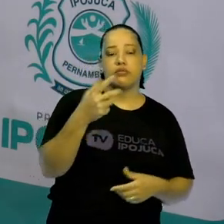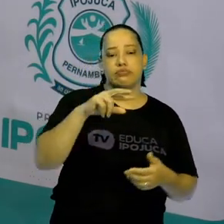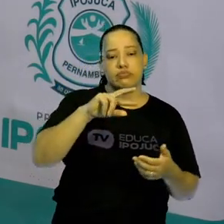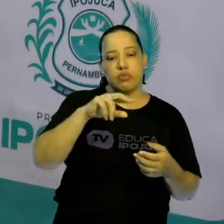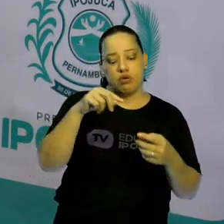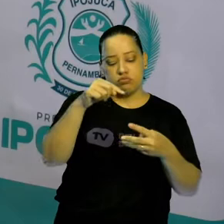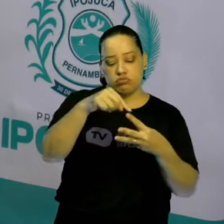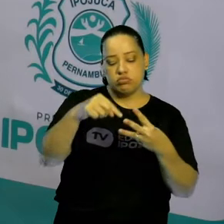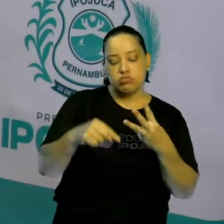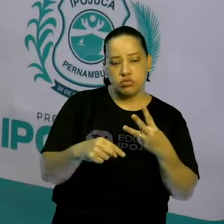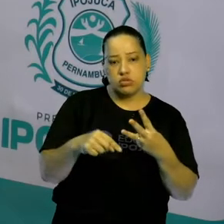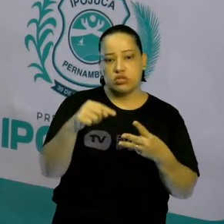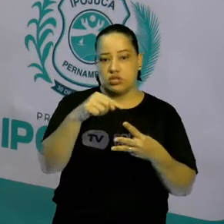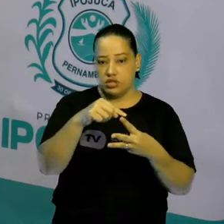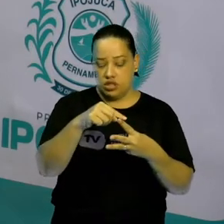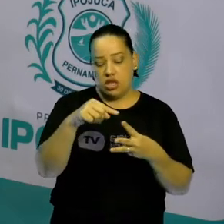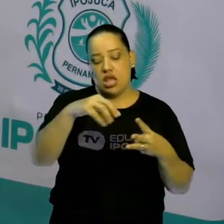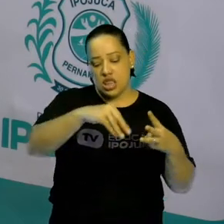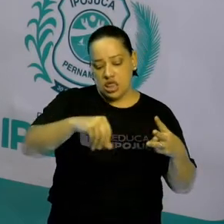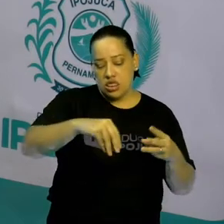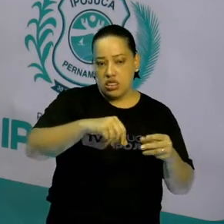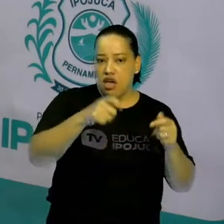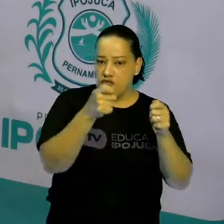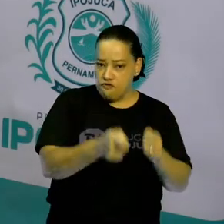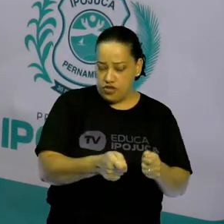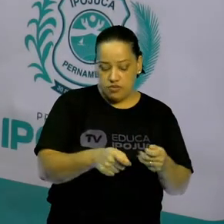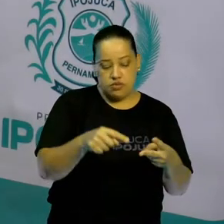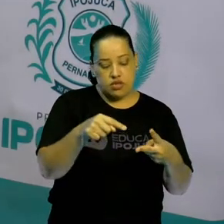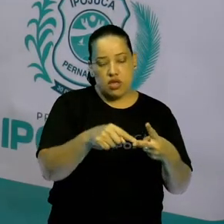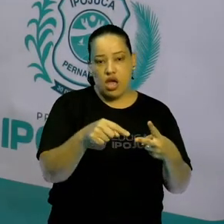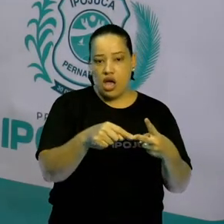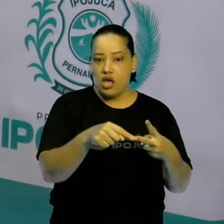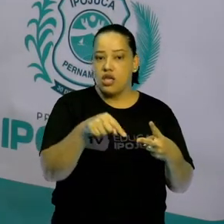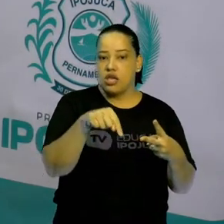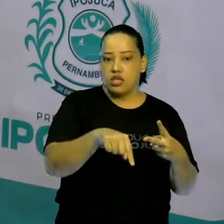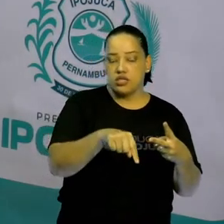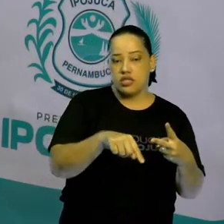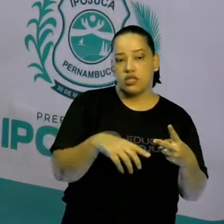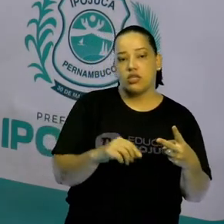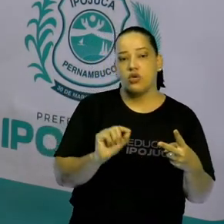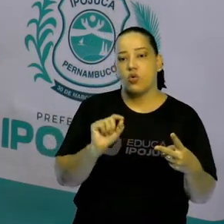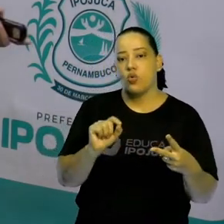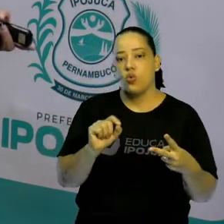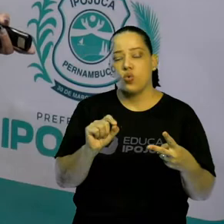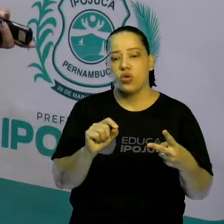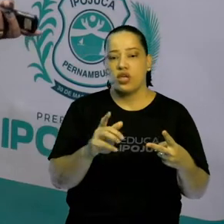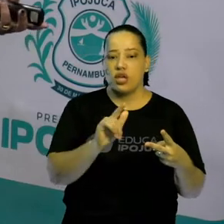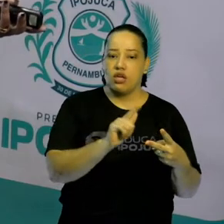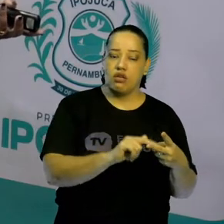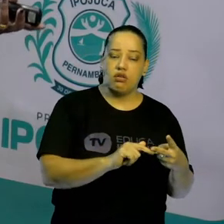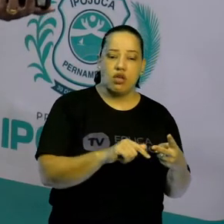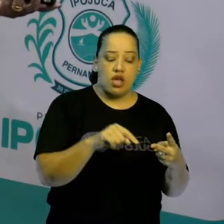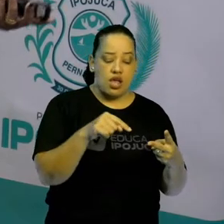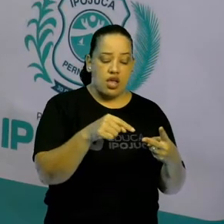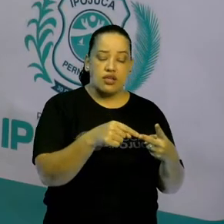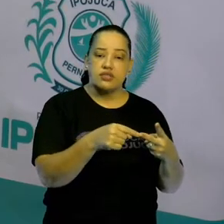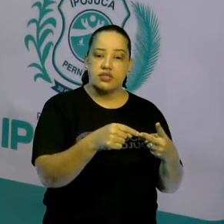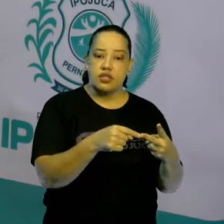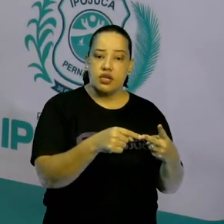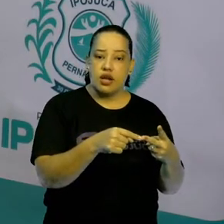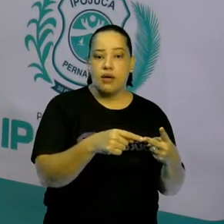Terra firme é aquela que está na terra mesmo. A igapó é aquela que fica, a gente chama de